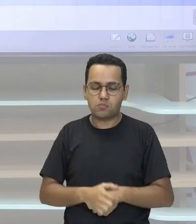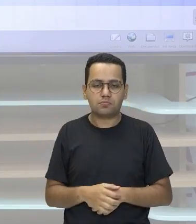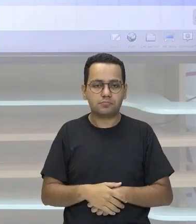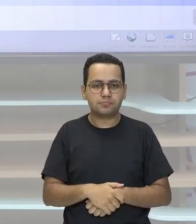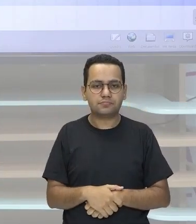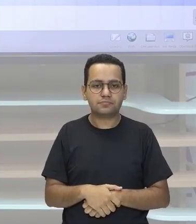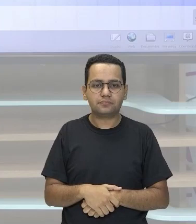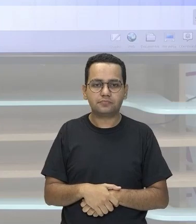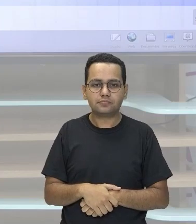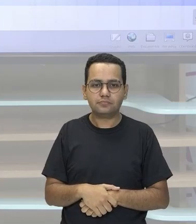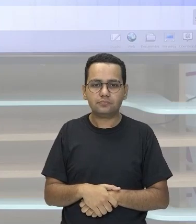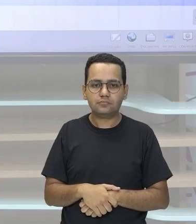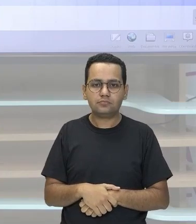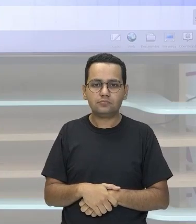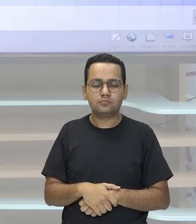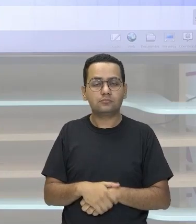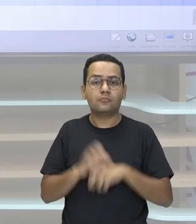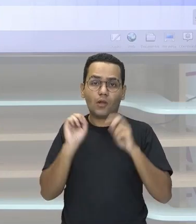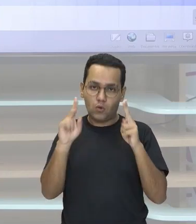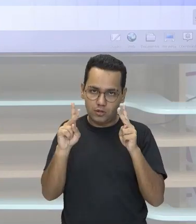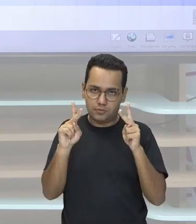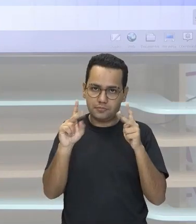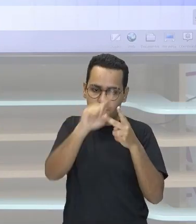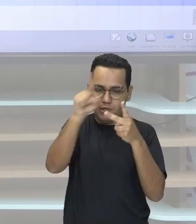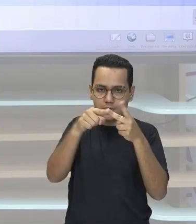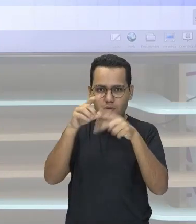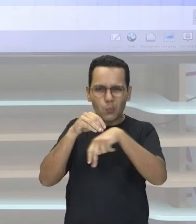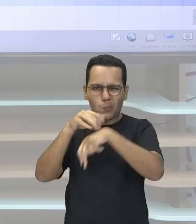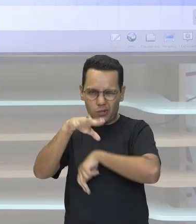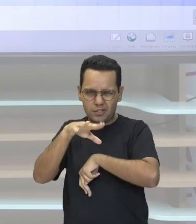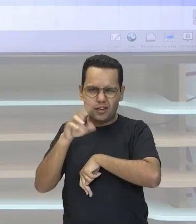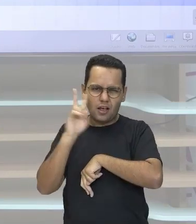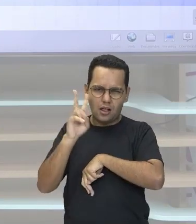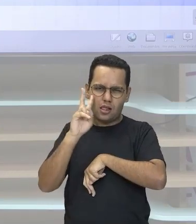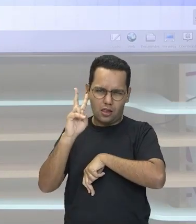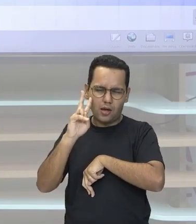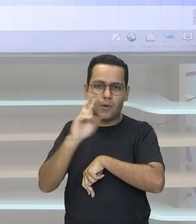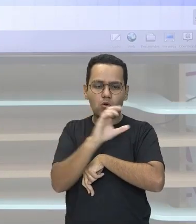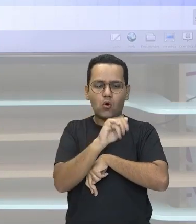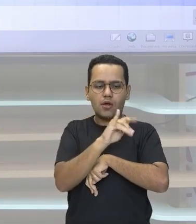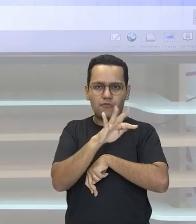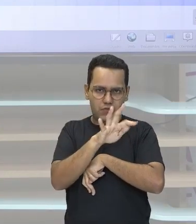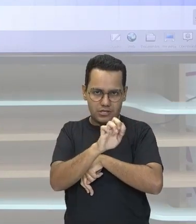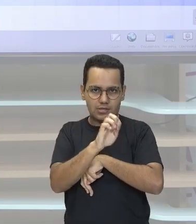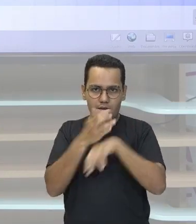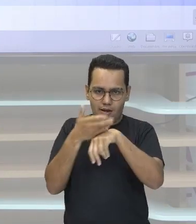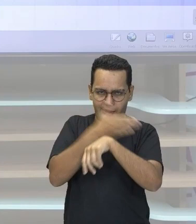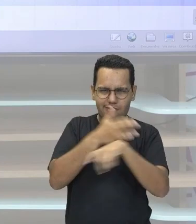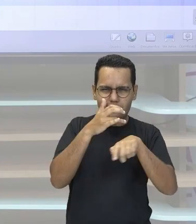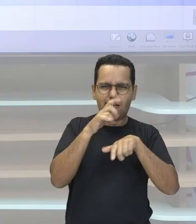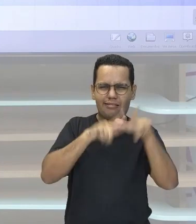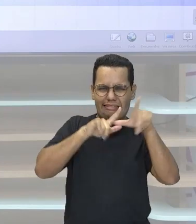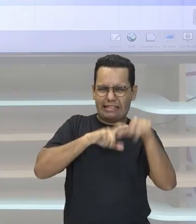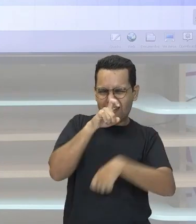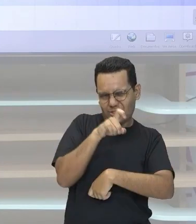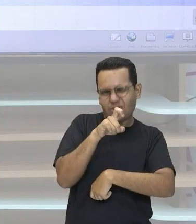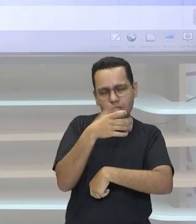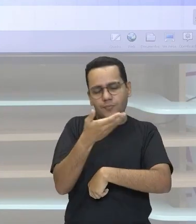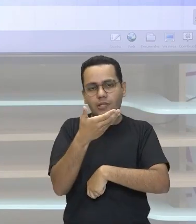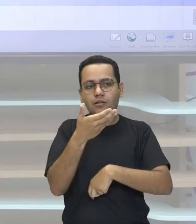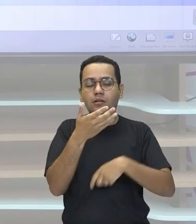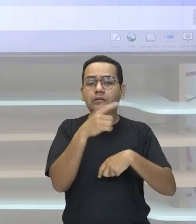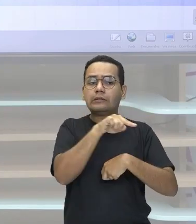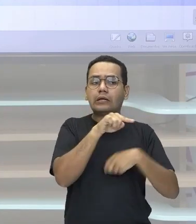operar os coeficientes Que são os números que estão Na frente da potência de base 10 E depois observar Se